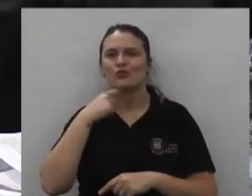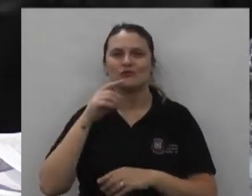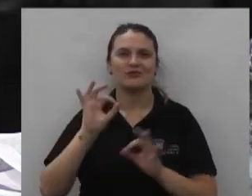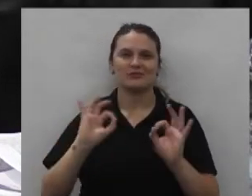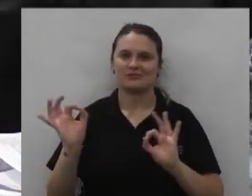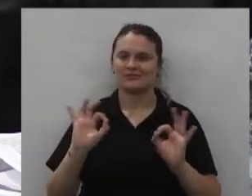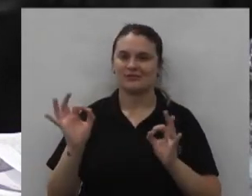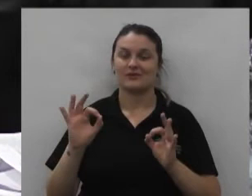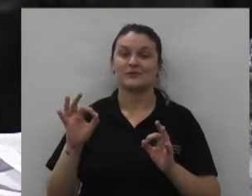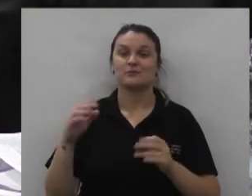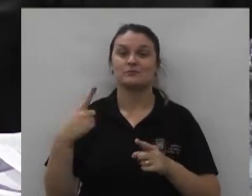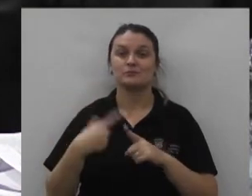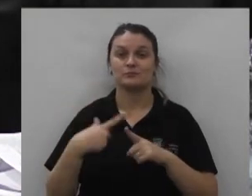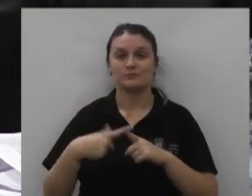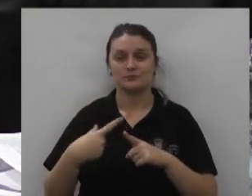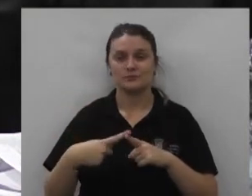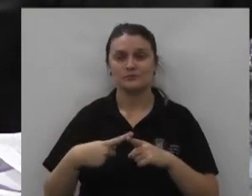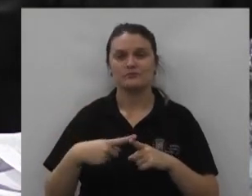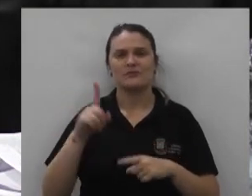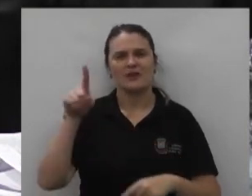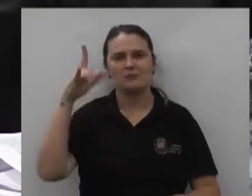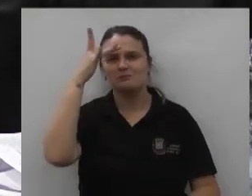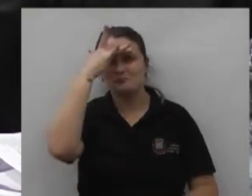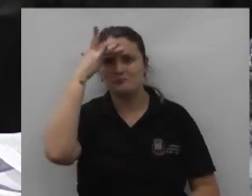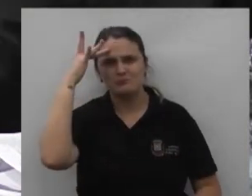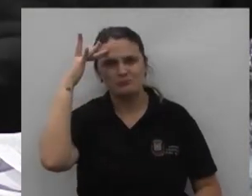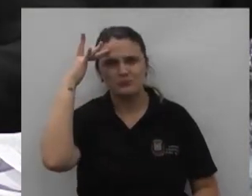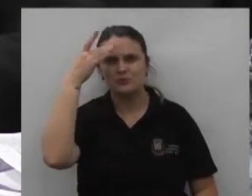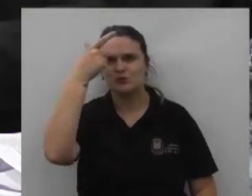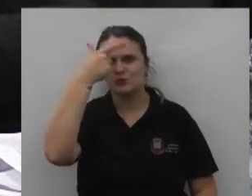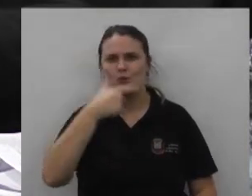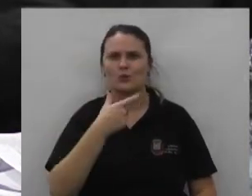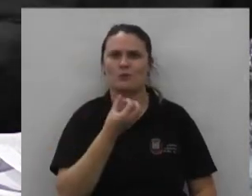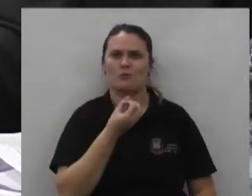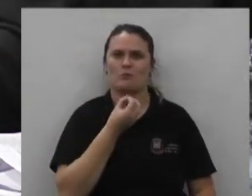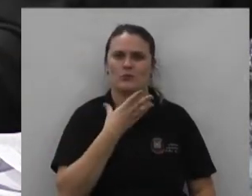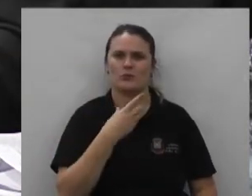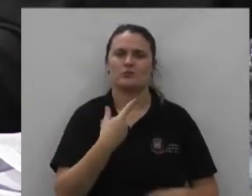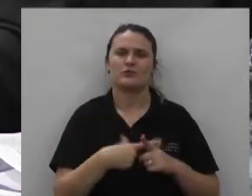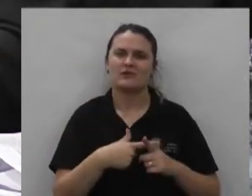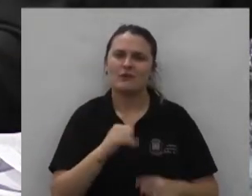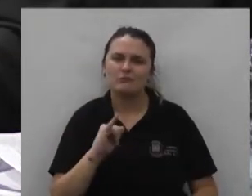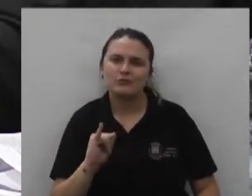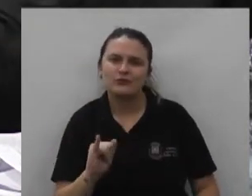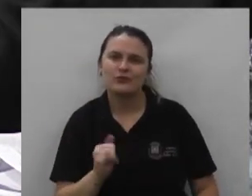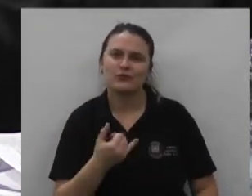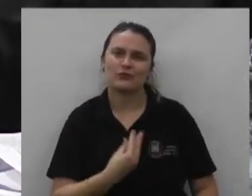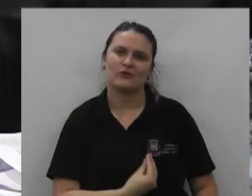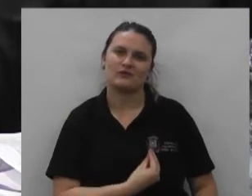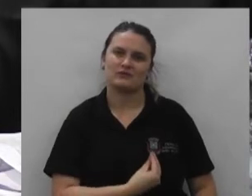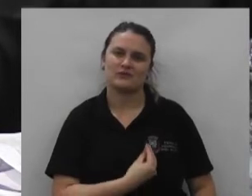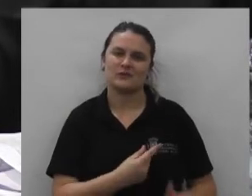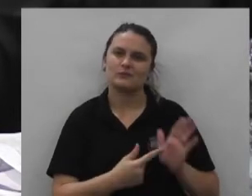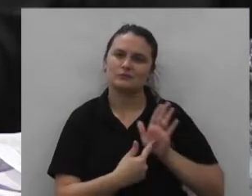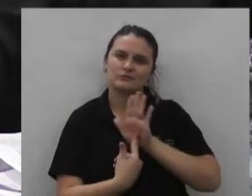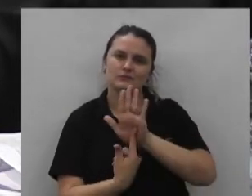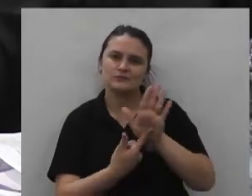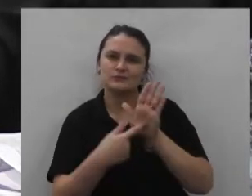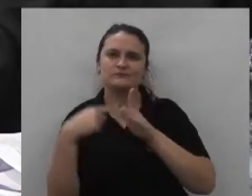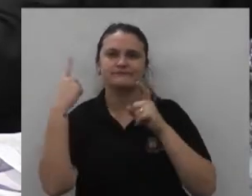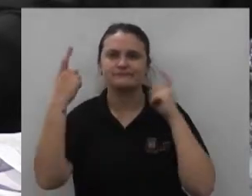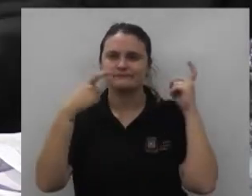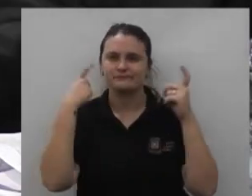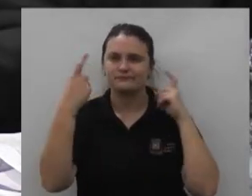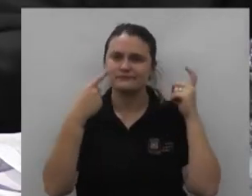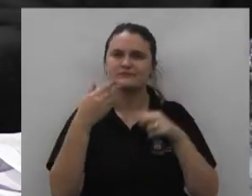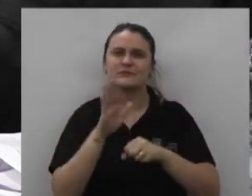principalmente pela pessoa que até os últimos dias da sua vida mostrava sua preocupação